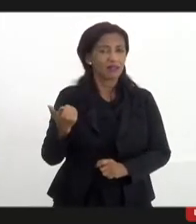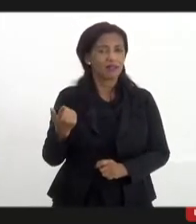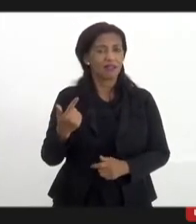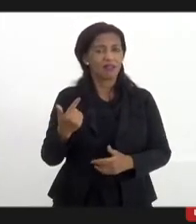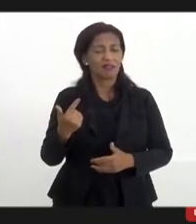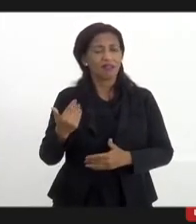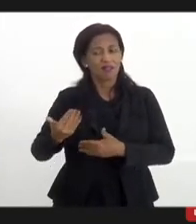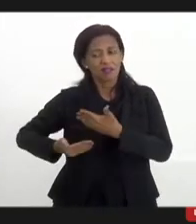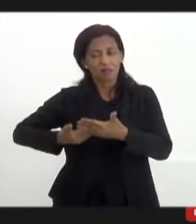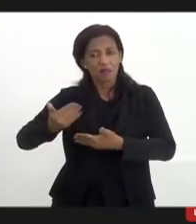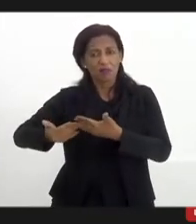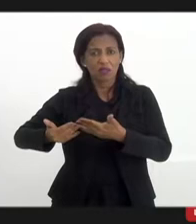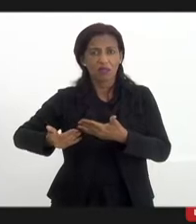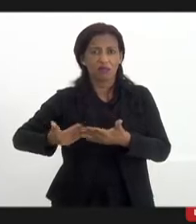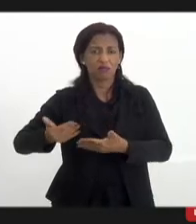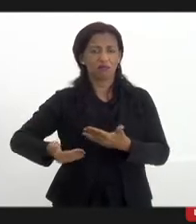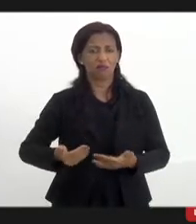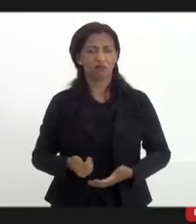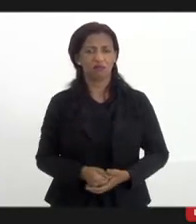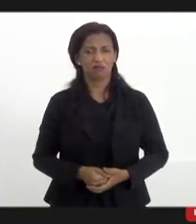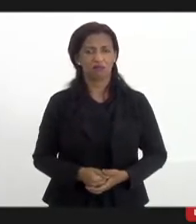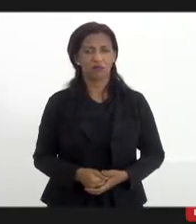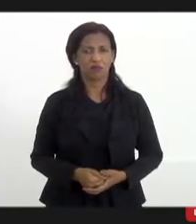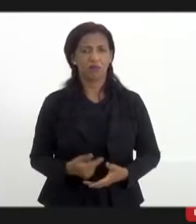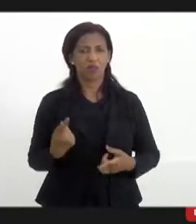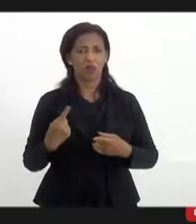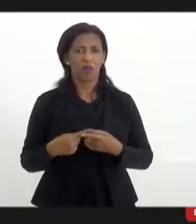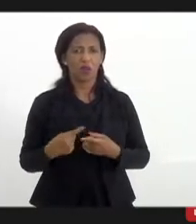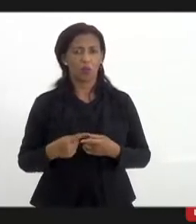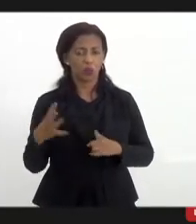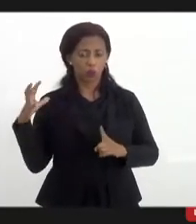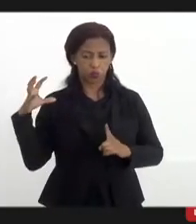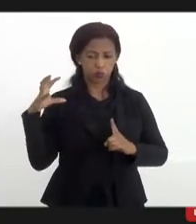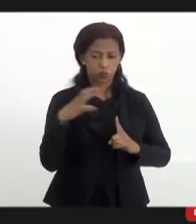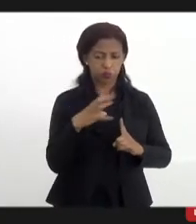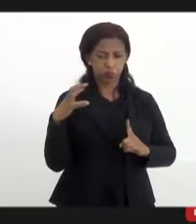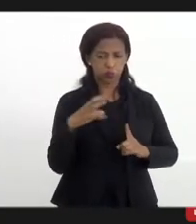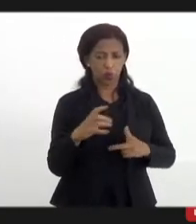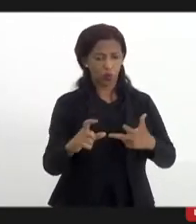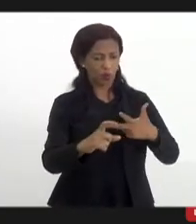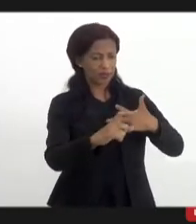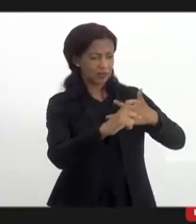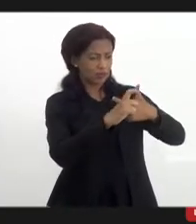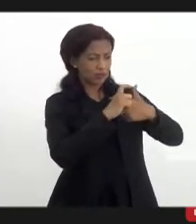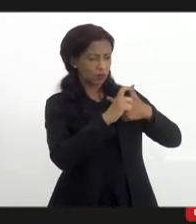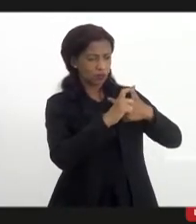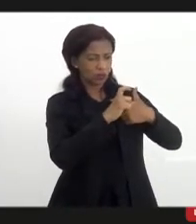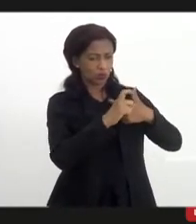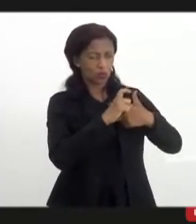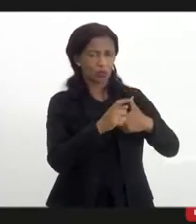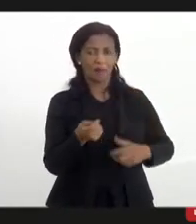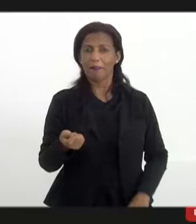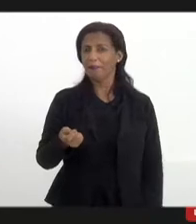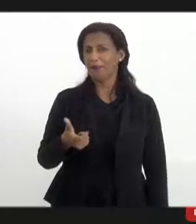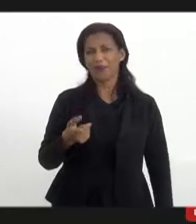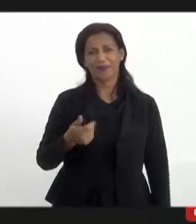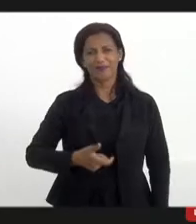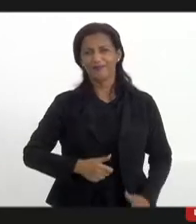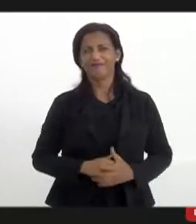processo daqui para frente, porque só uma pressão no executivo, eu acho que é pouco,